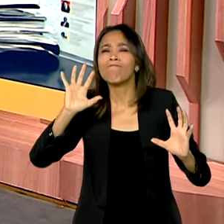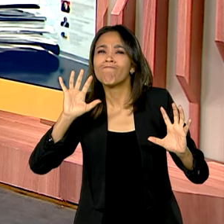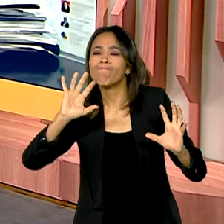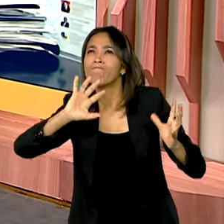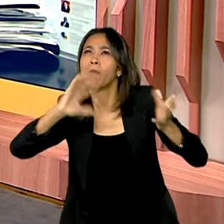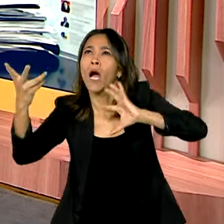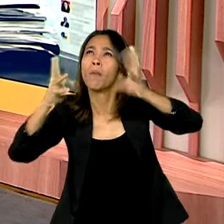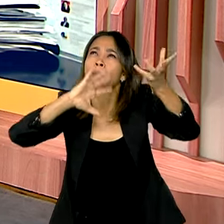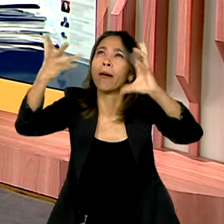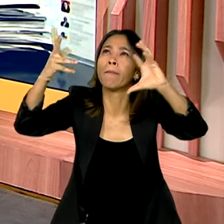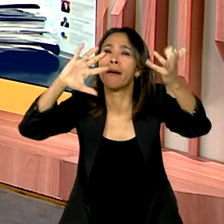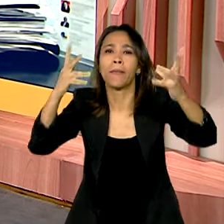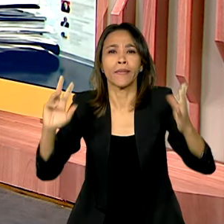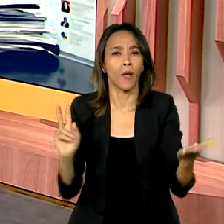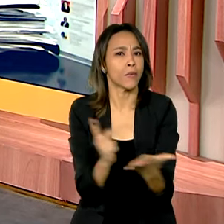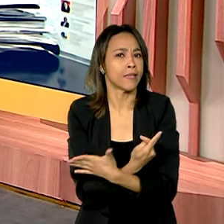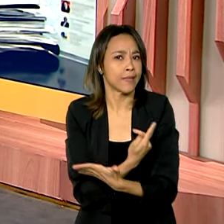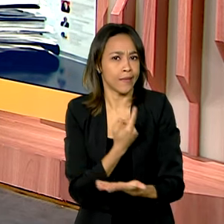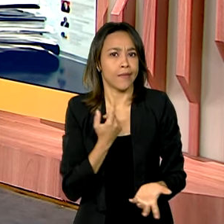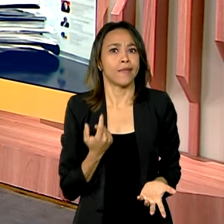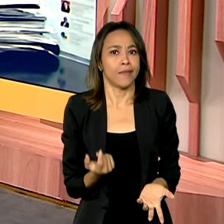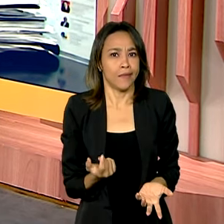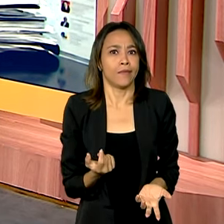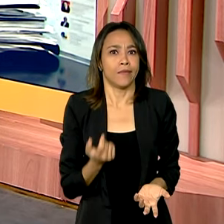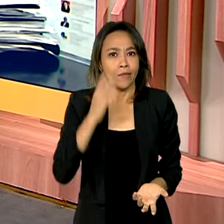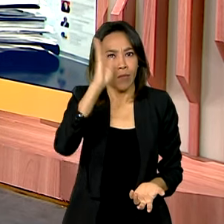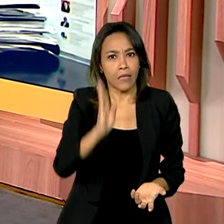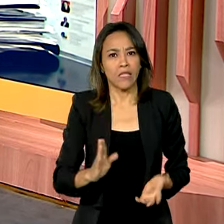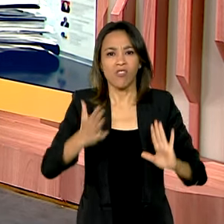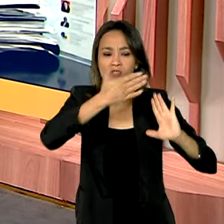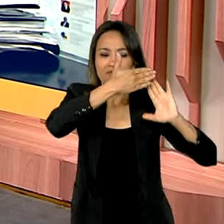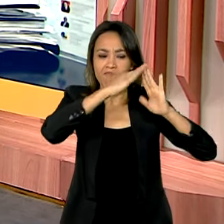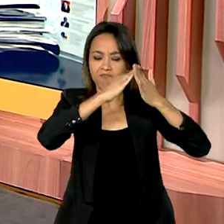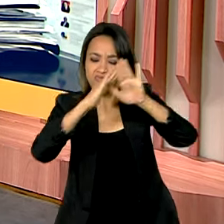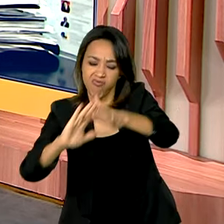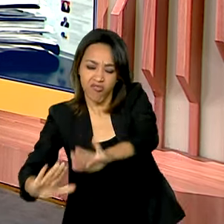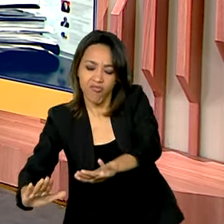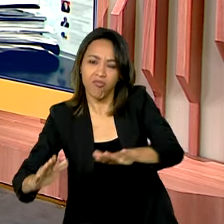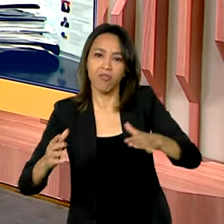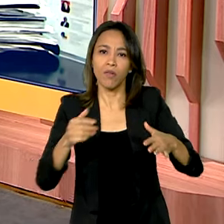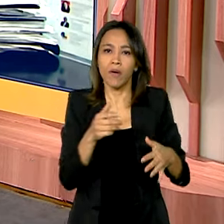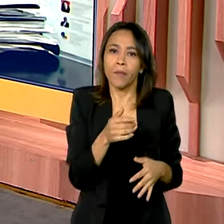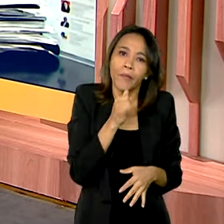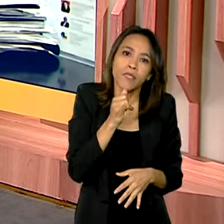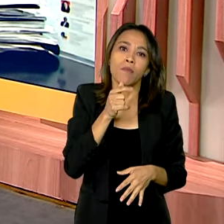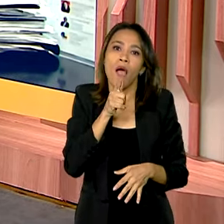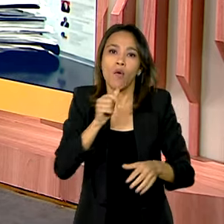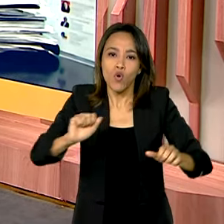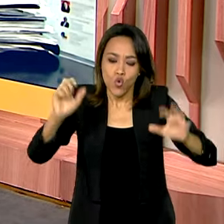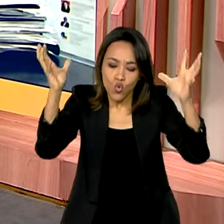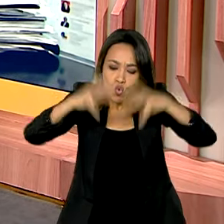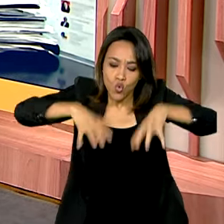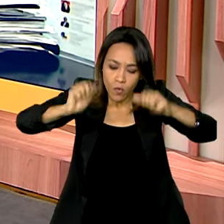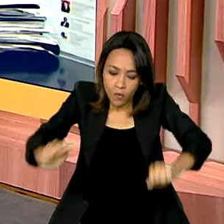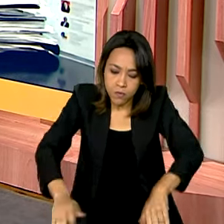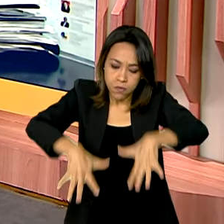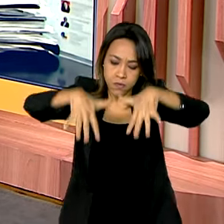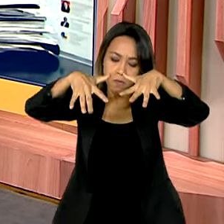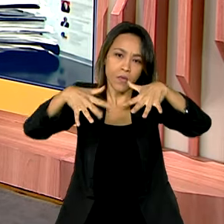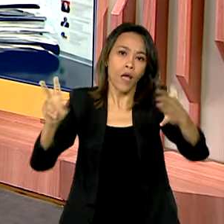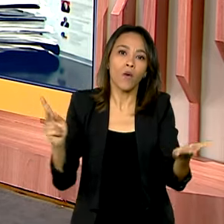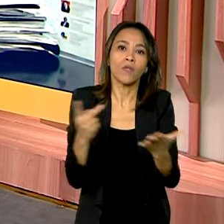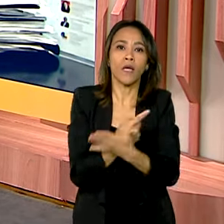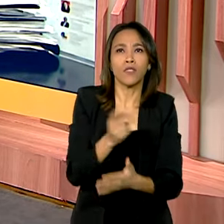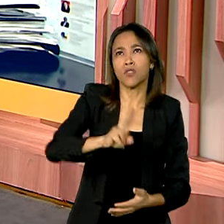nós enfrentamos, são cada vez mais frequentes desastres naturais, como as enchentes que a gente observa aí de norte a sul do país. Eu